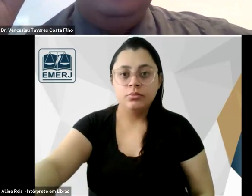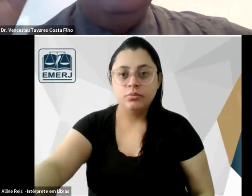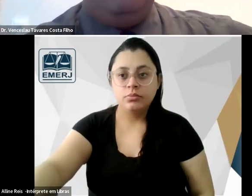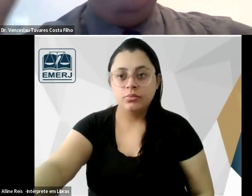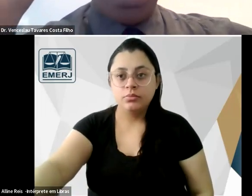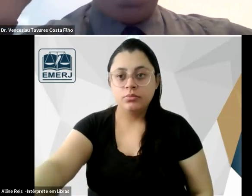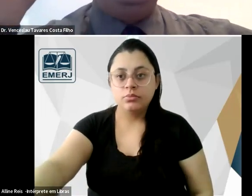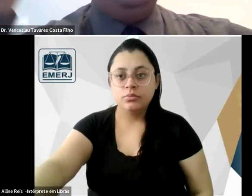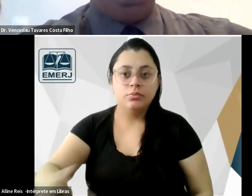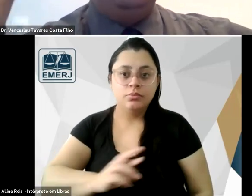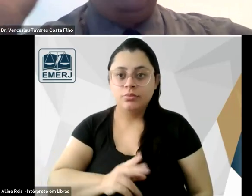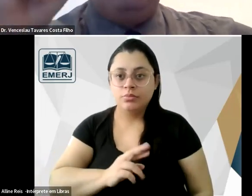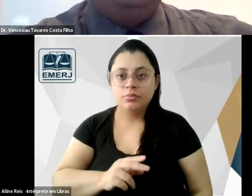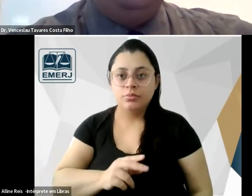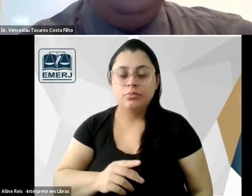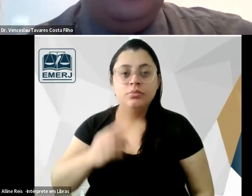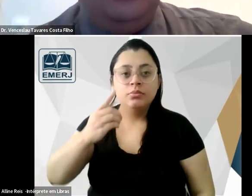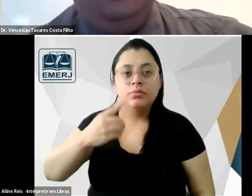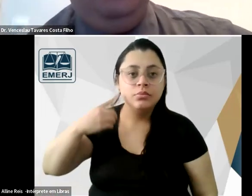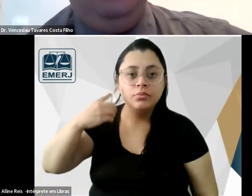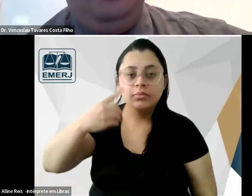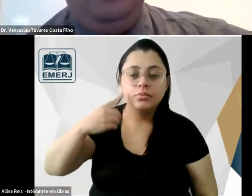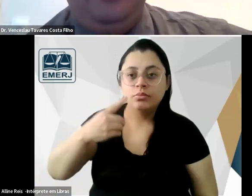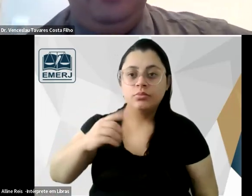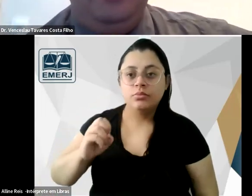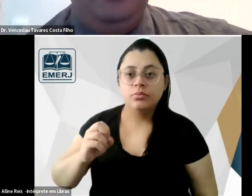ele disse não é momento de mulheres deputadas ou presidentas